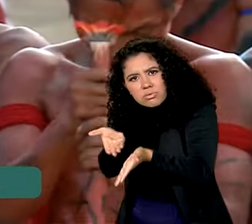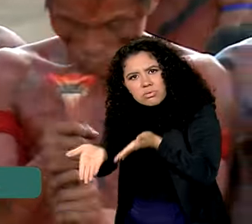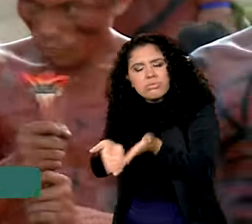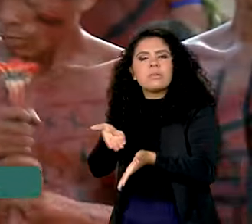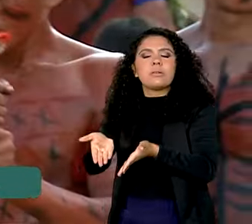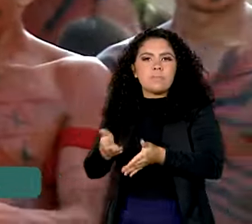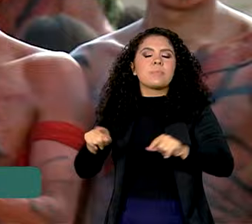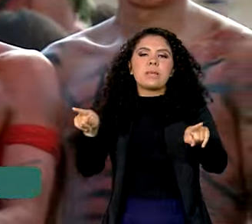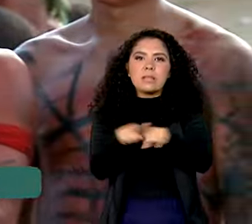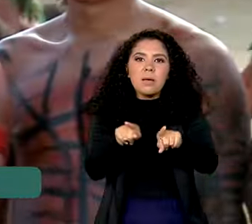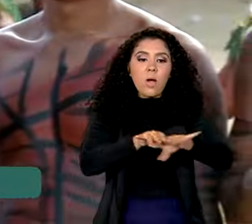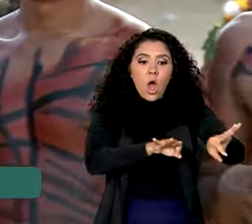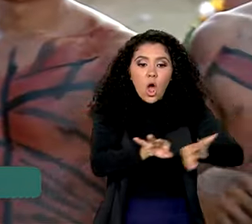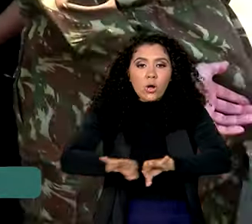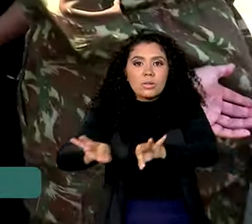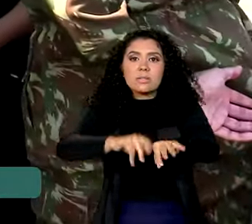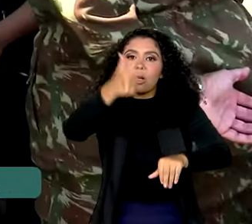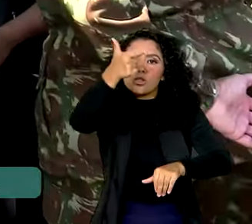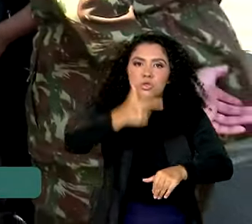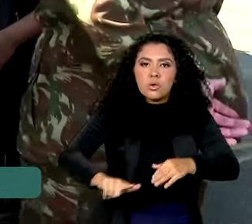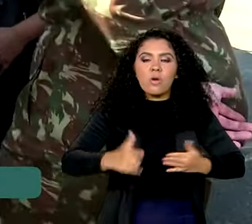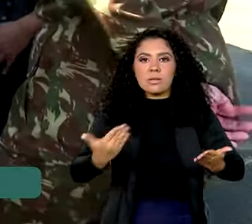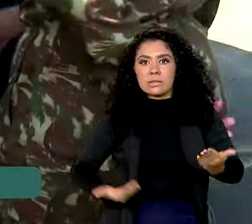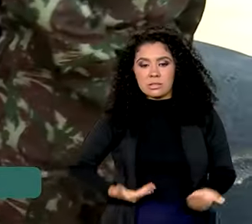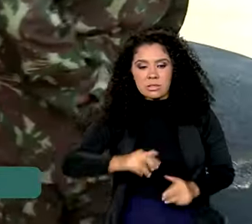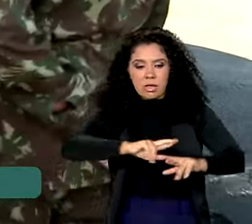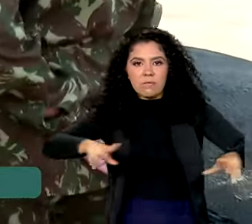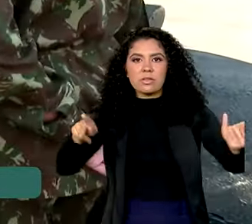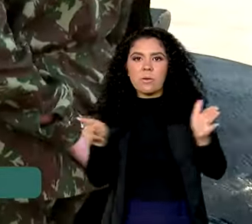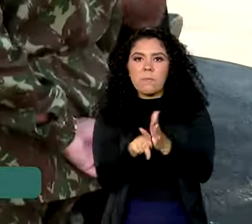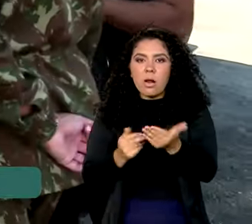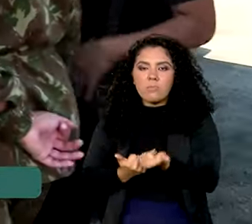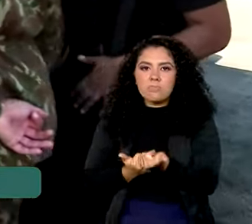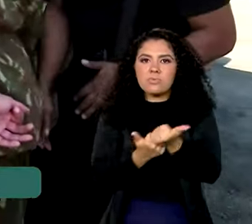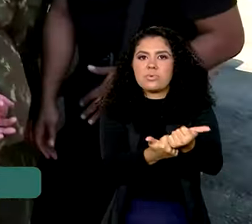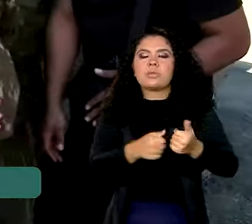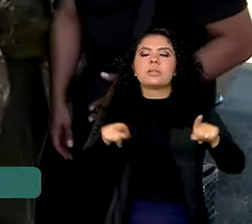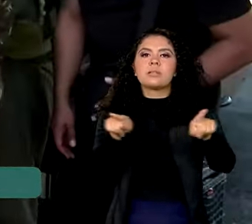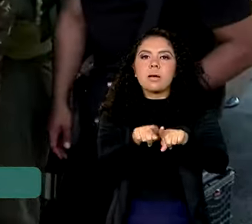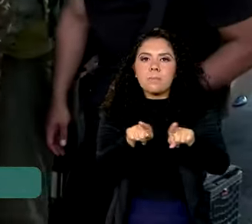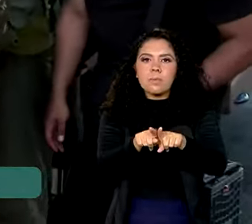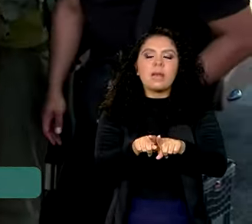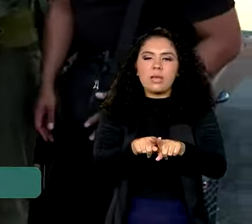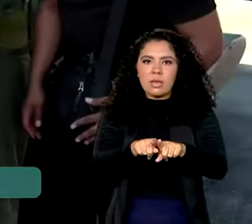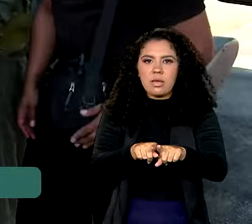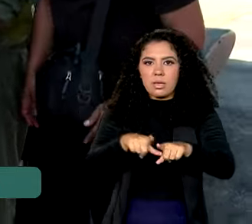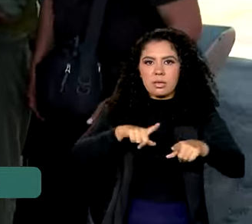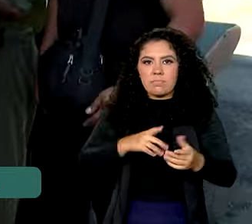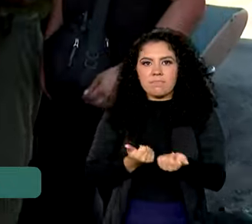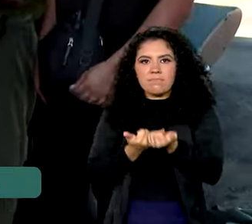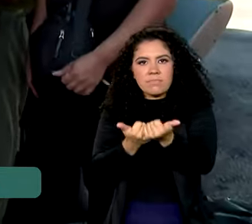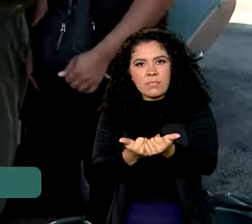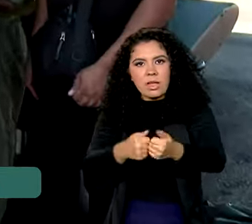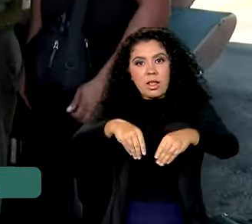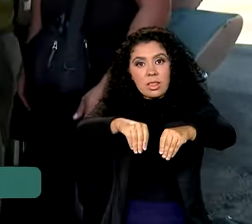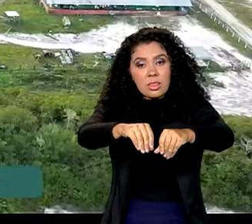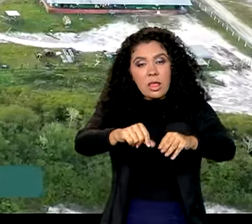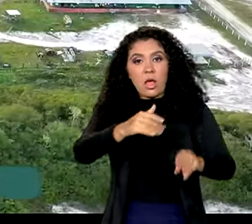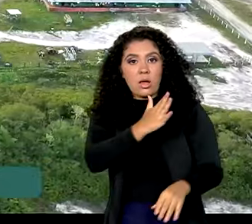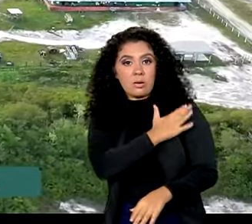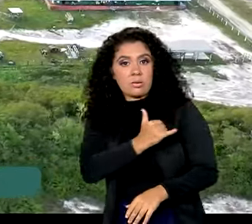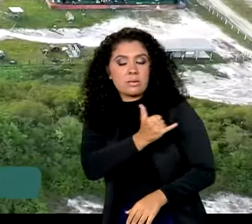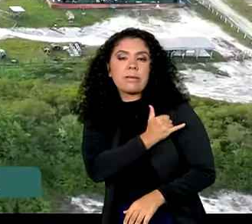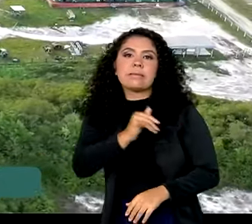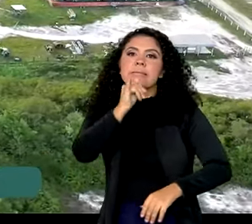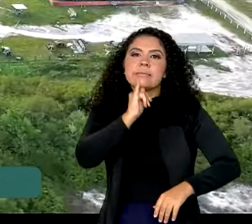e reorganizar o nosso serviço de assistência e de ampliação da cobertura assistencial no território Anumami. Nós saímos, por